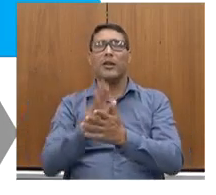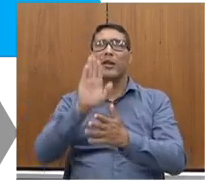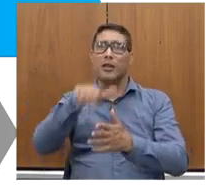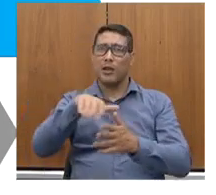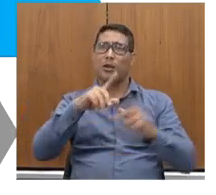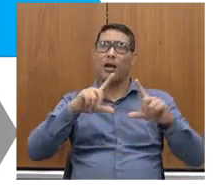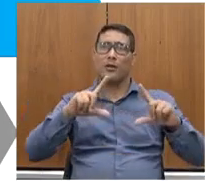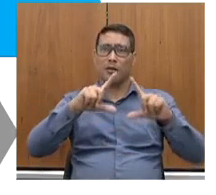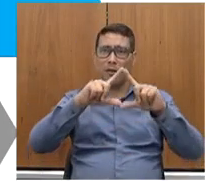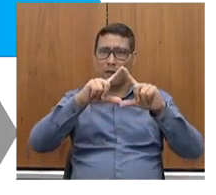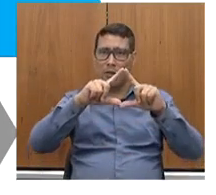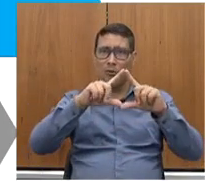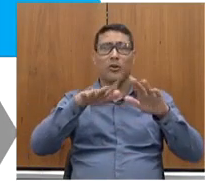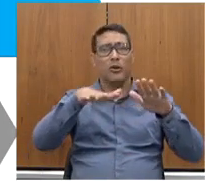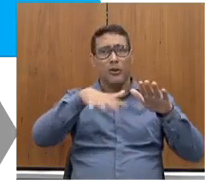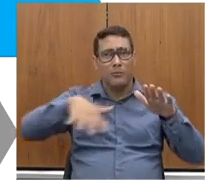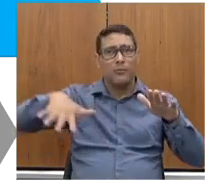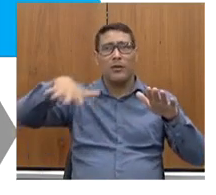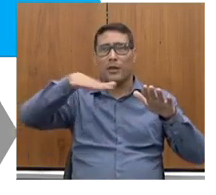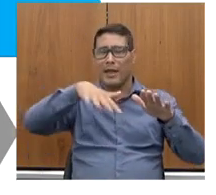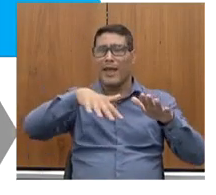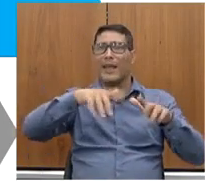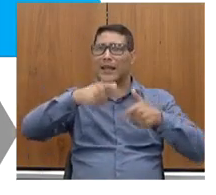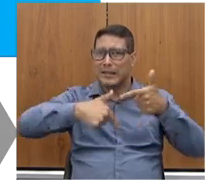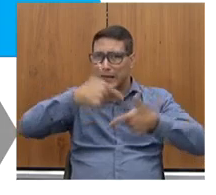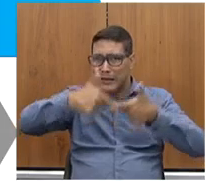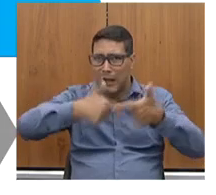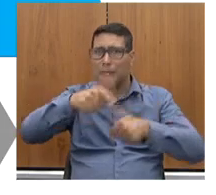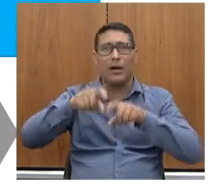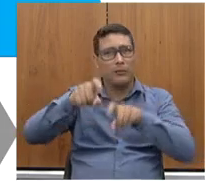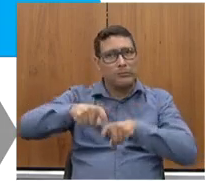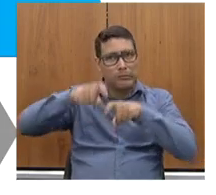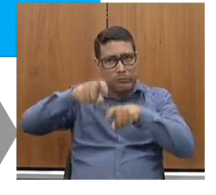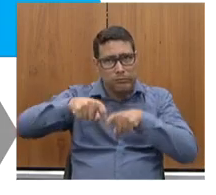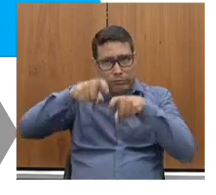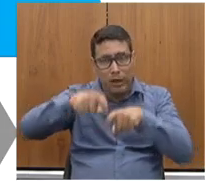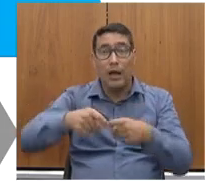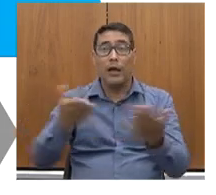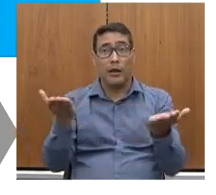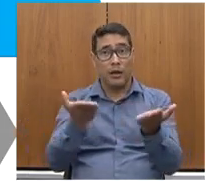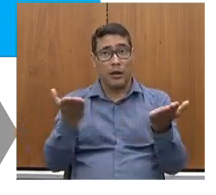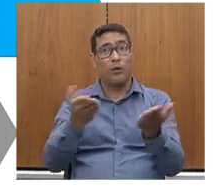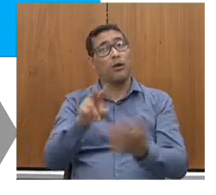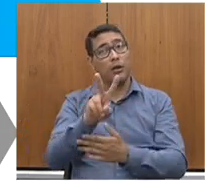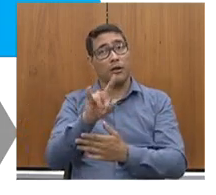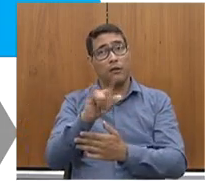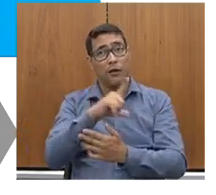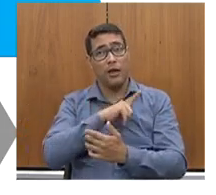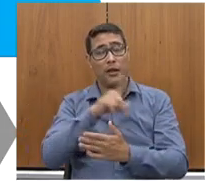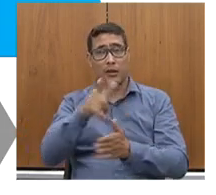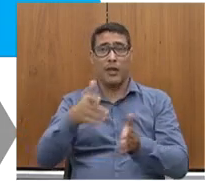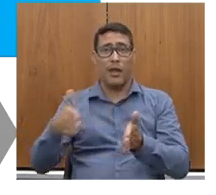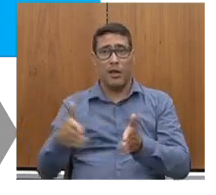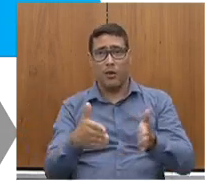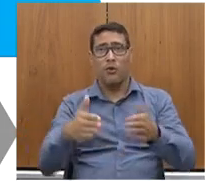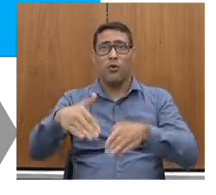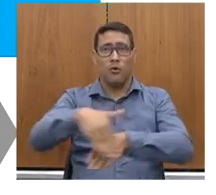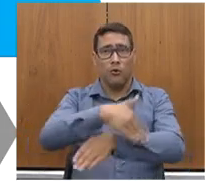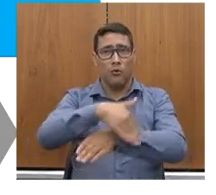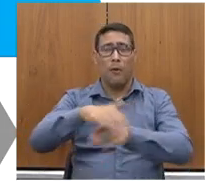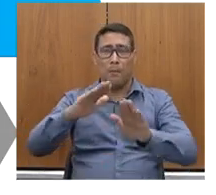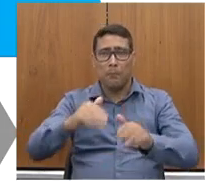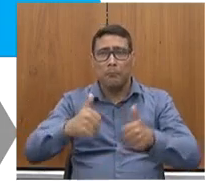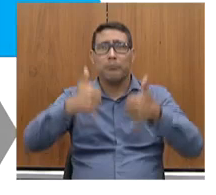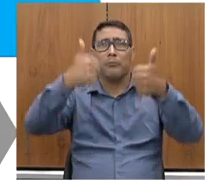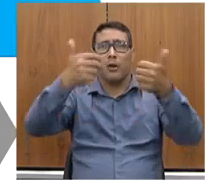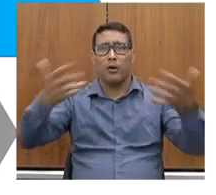de alta produção agrícola, vai contar com rodovias agora de melhor qualidade. Da mesma forma como eu